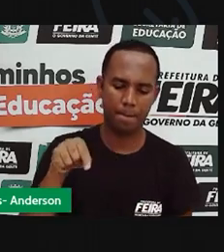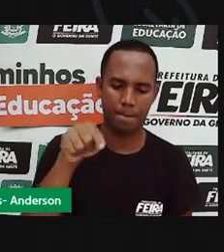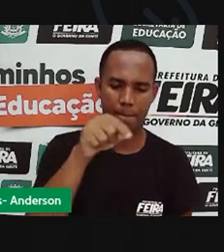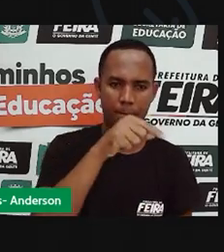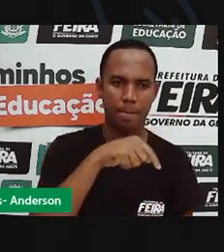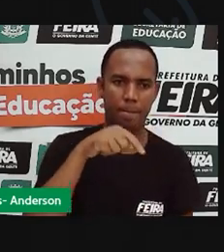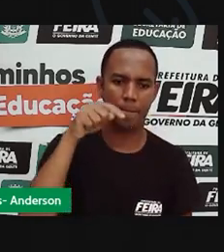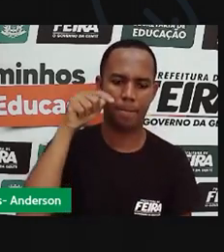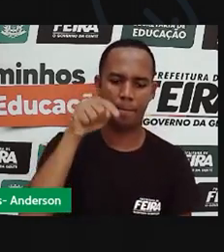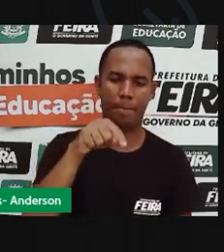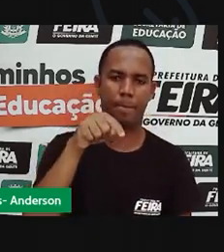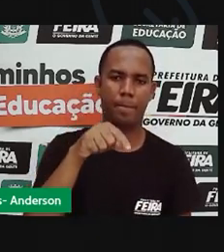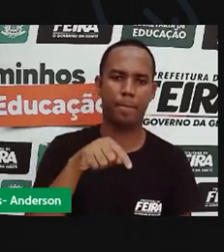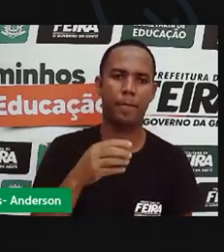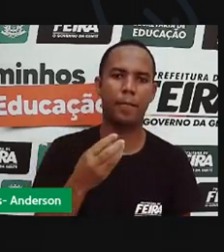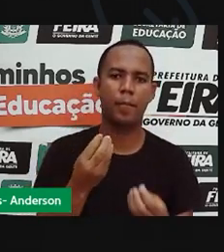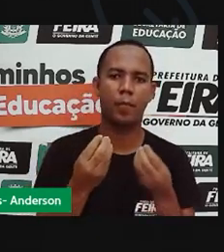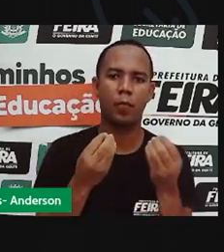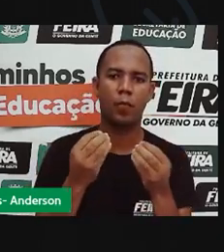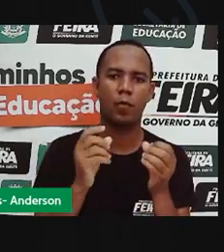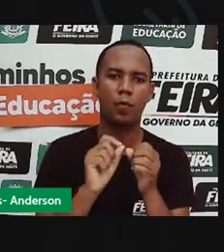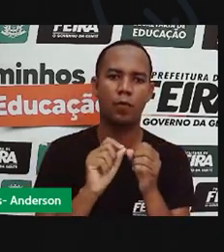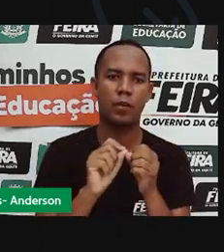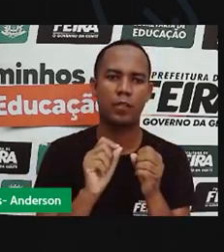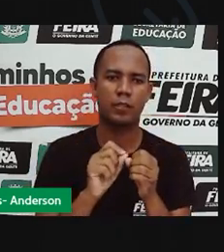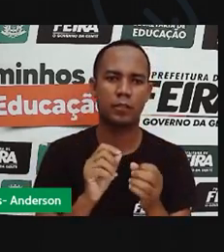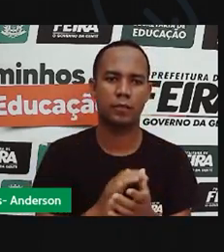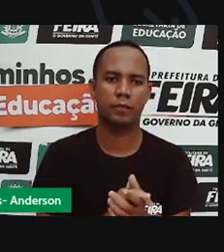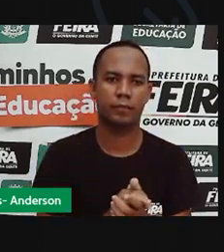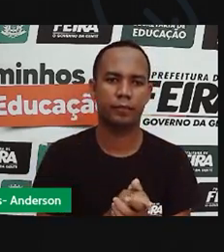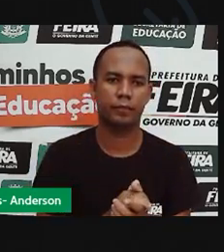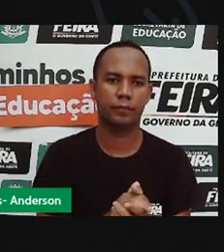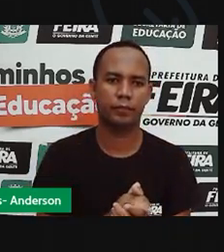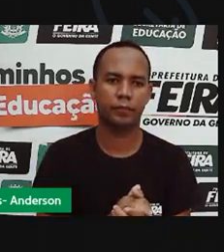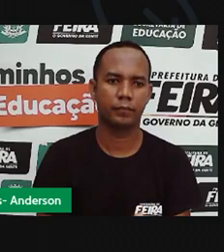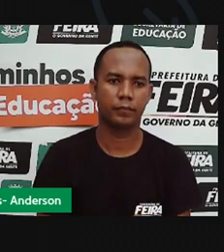O que que a gente vai fazer? A gente vai passar o palito